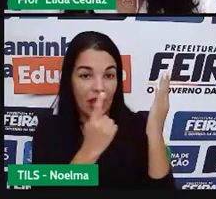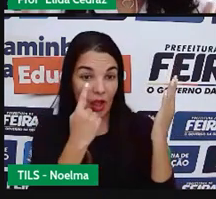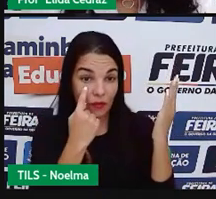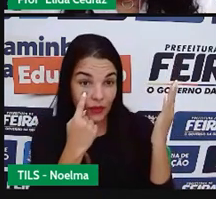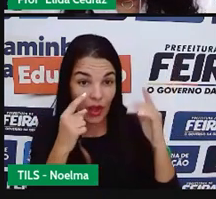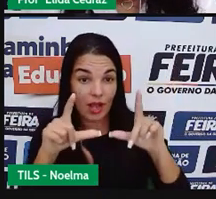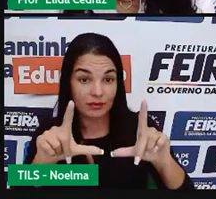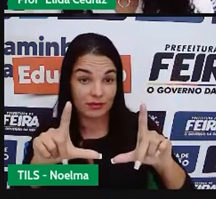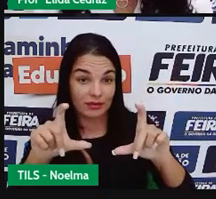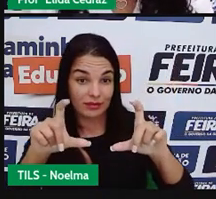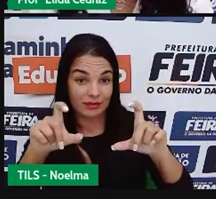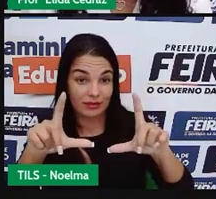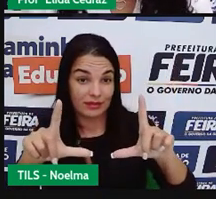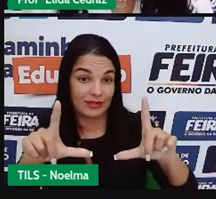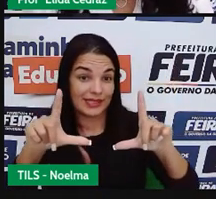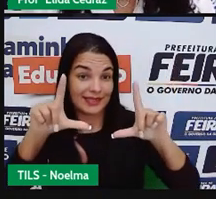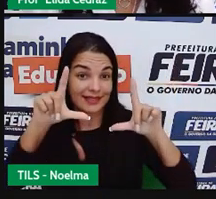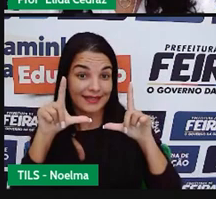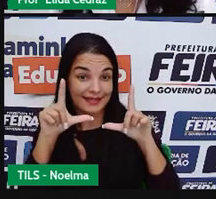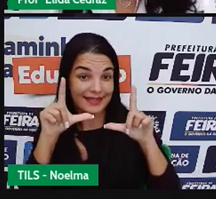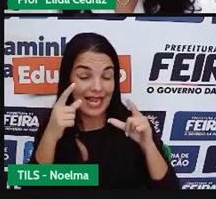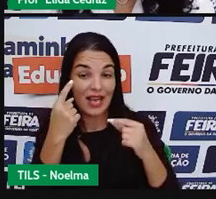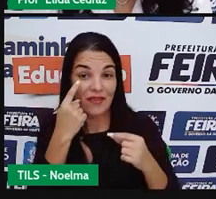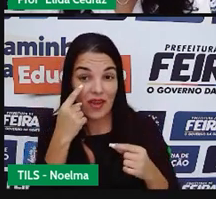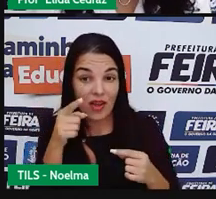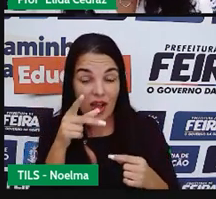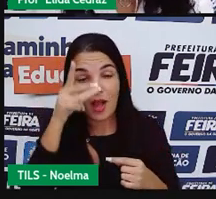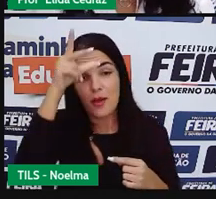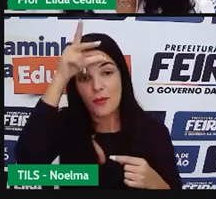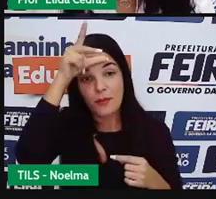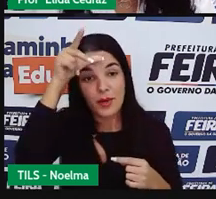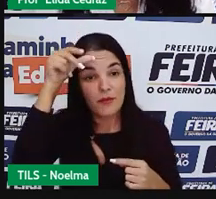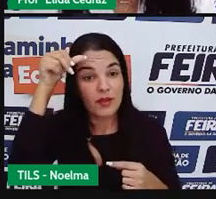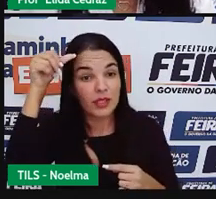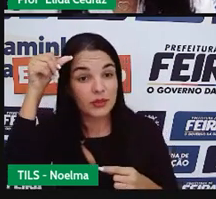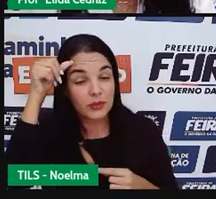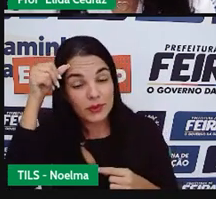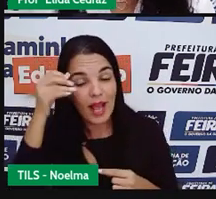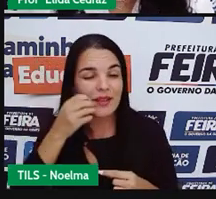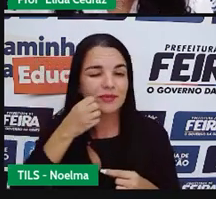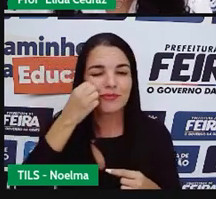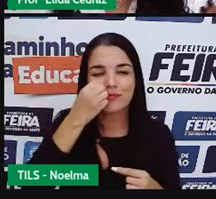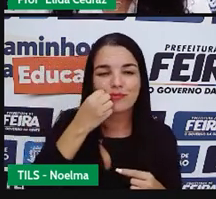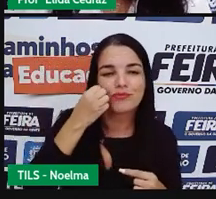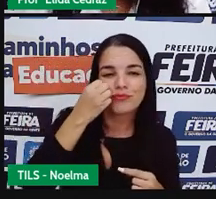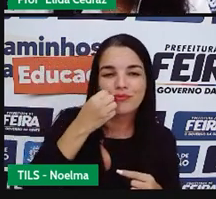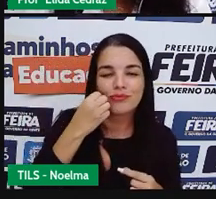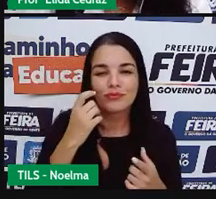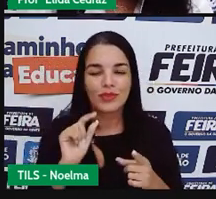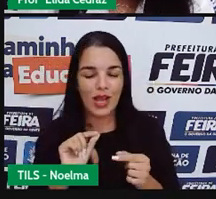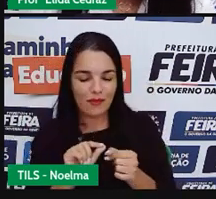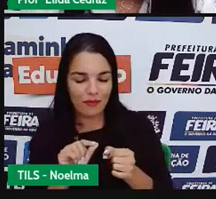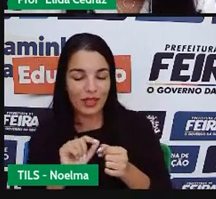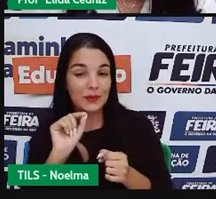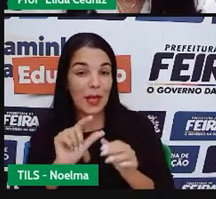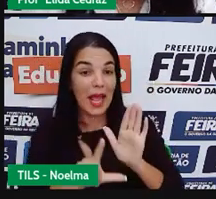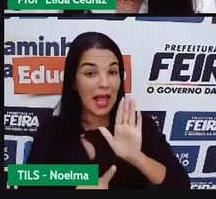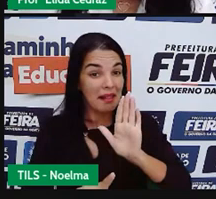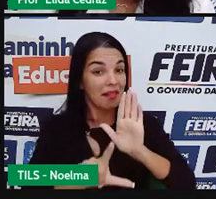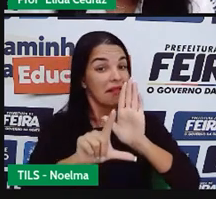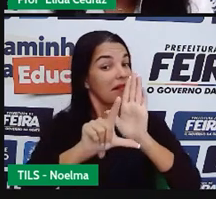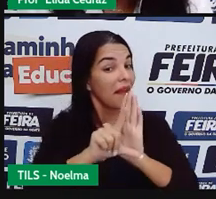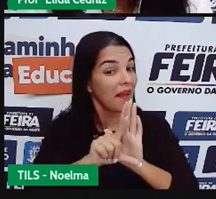essa imagem ilustrativa, a prefeitura de Docilândia. É daí que o prefeito sanciona as